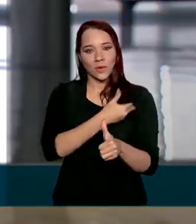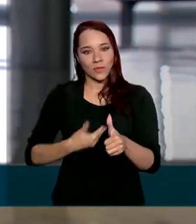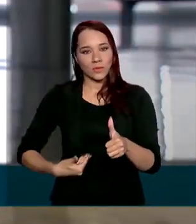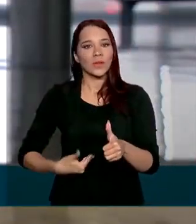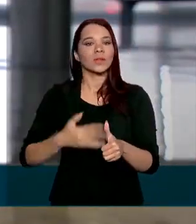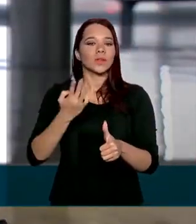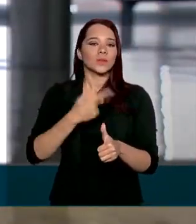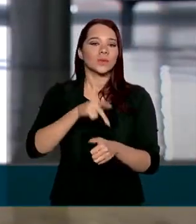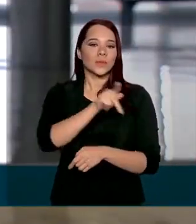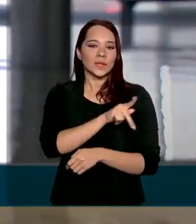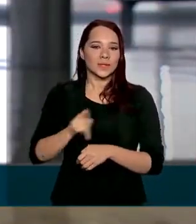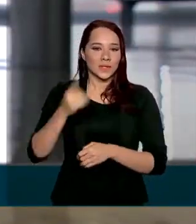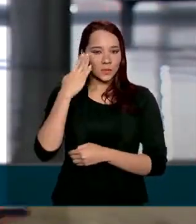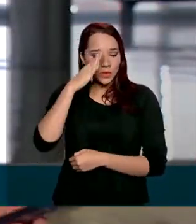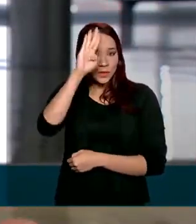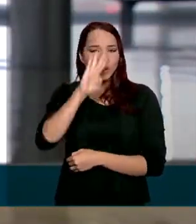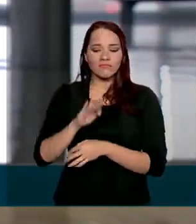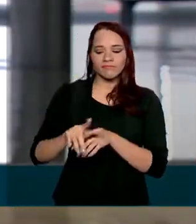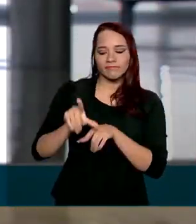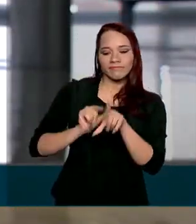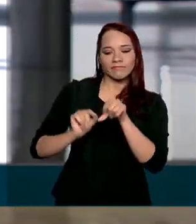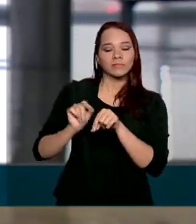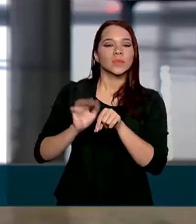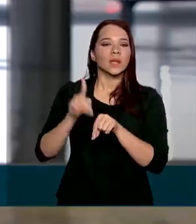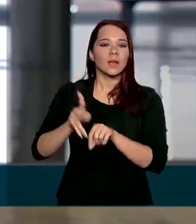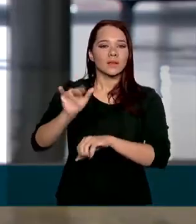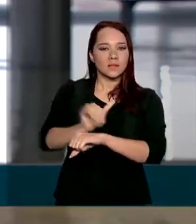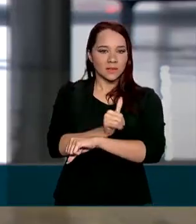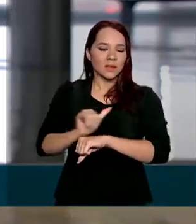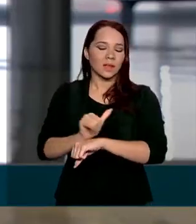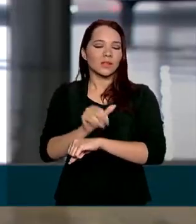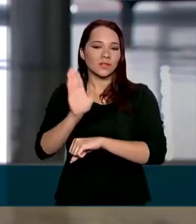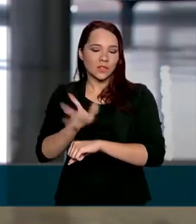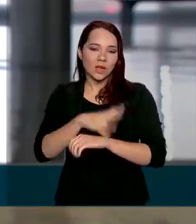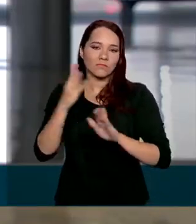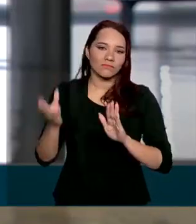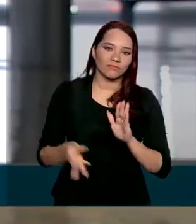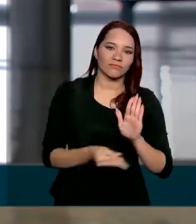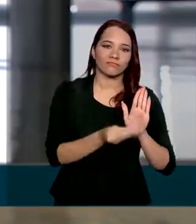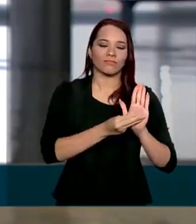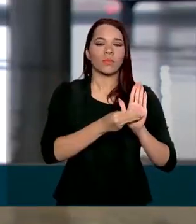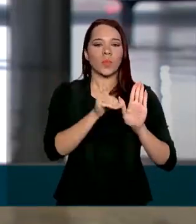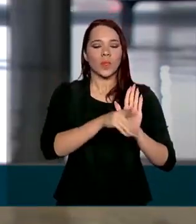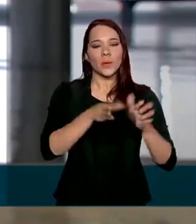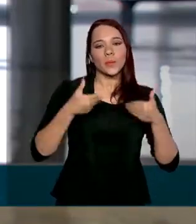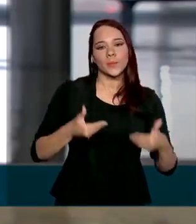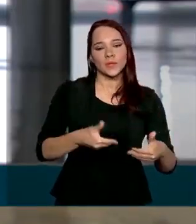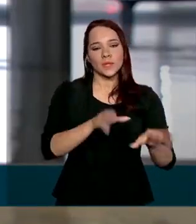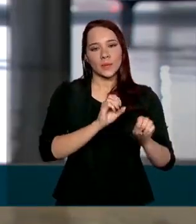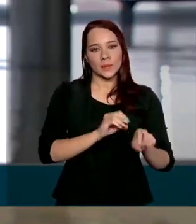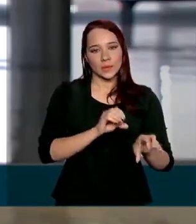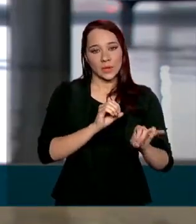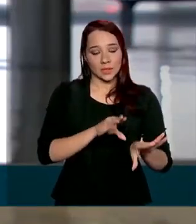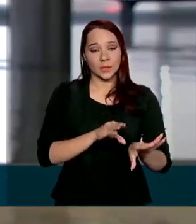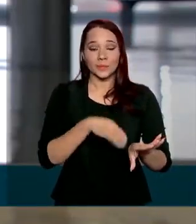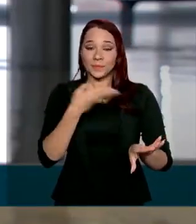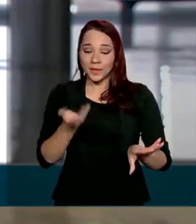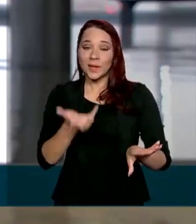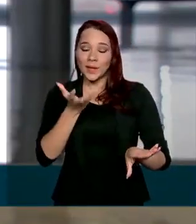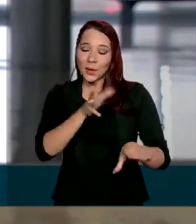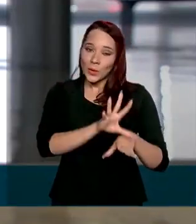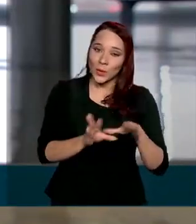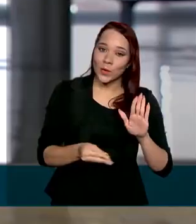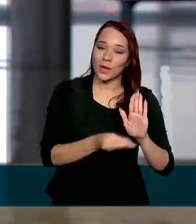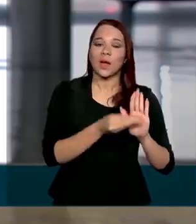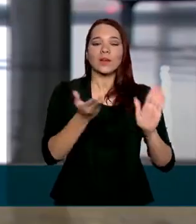Jair Bolsonaro, quando foram definidas, naquela época, as estratégias que já seriam implementadas no Ministério da Educação e que ele pretende colocar